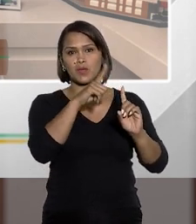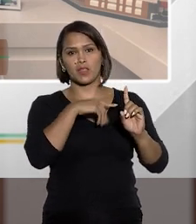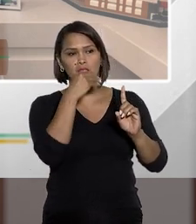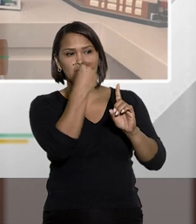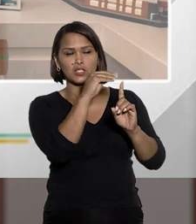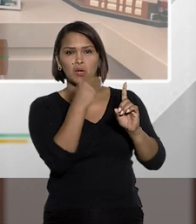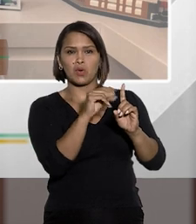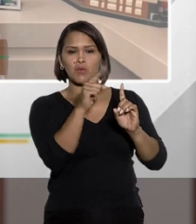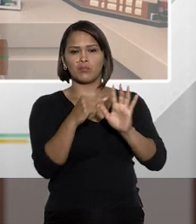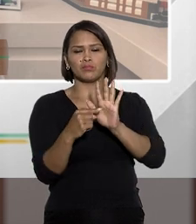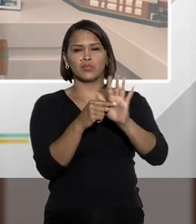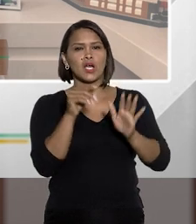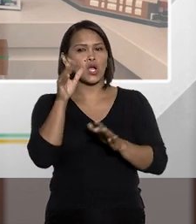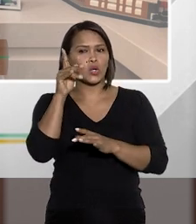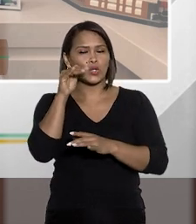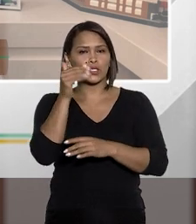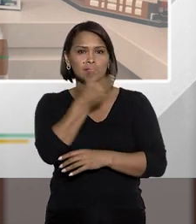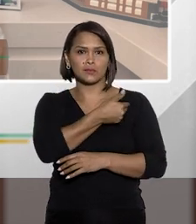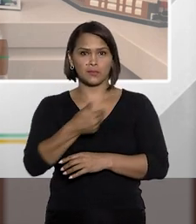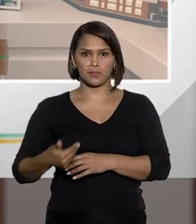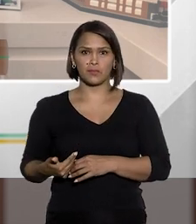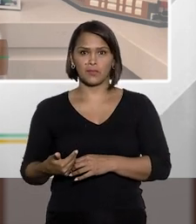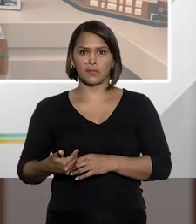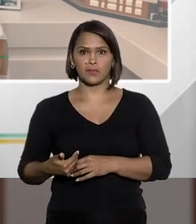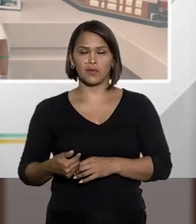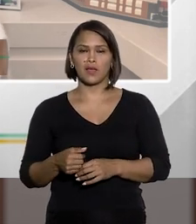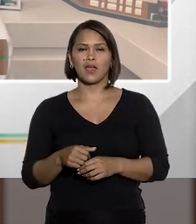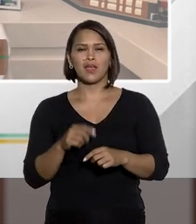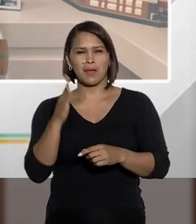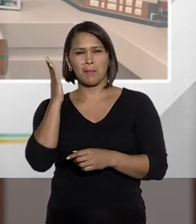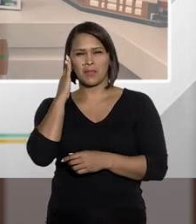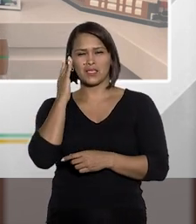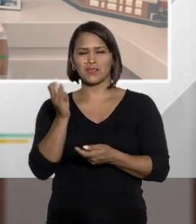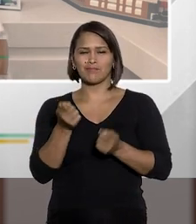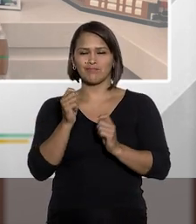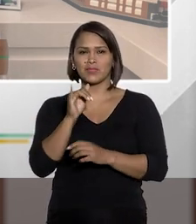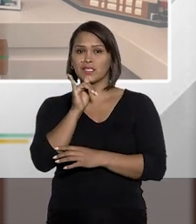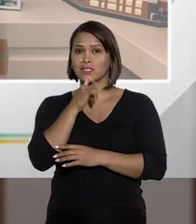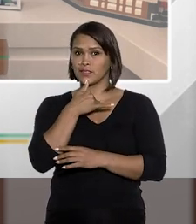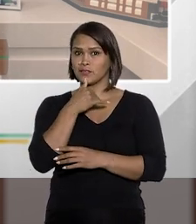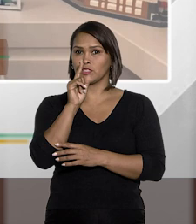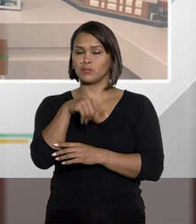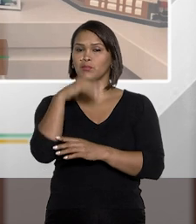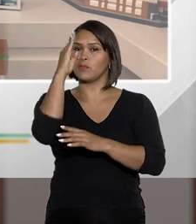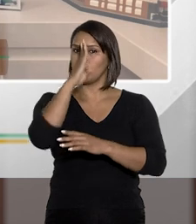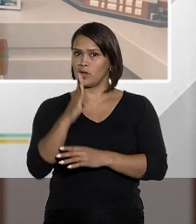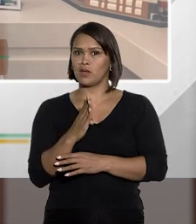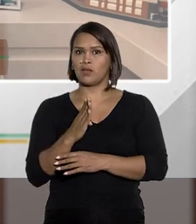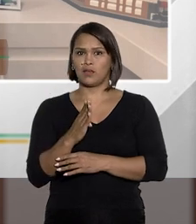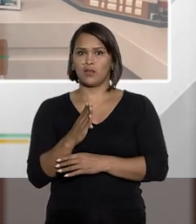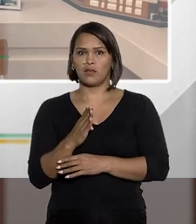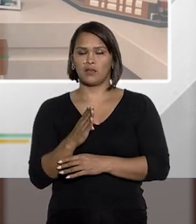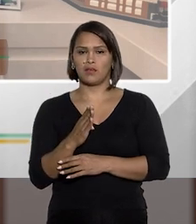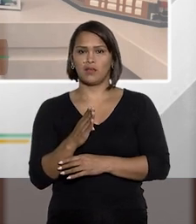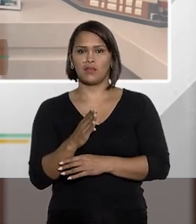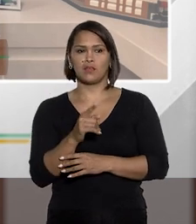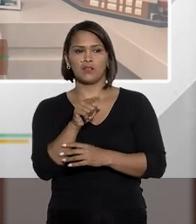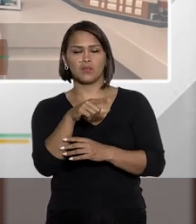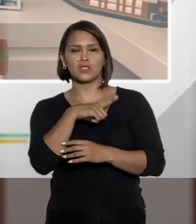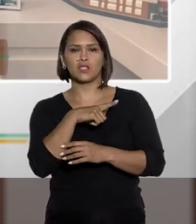ter seu corpo dele exibido à curiosidade pública. Tiago, infelizmente, no Brasil,